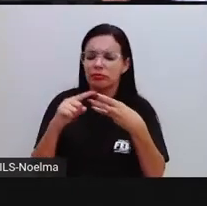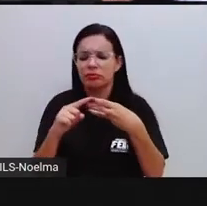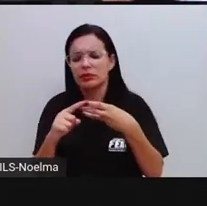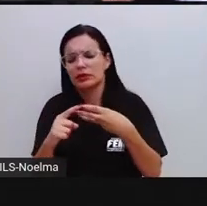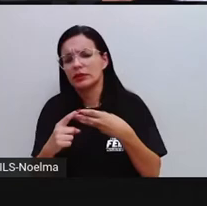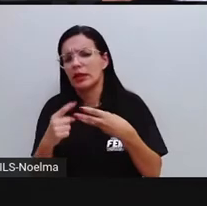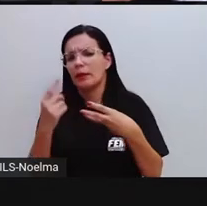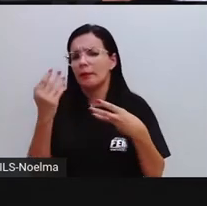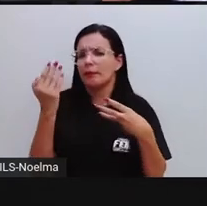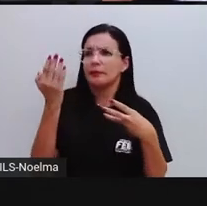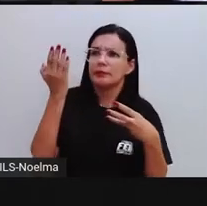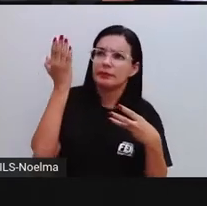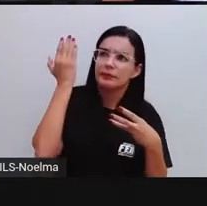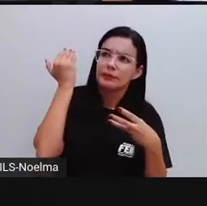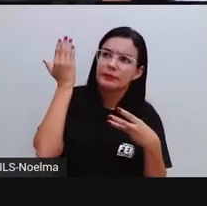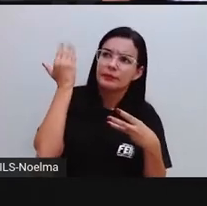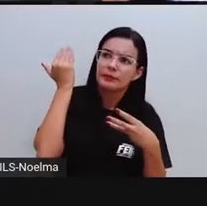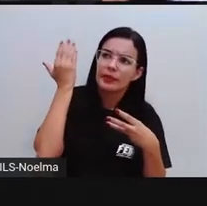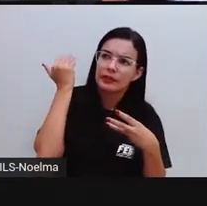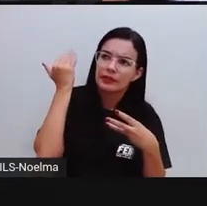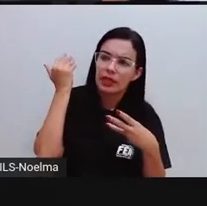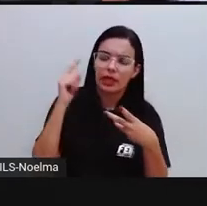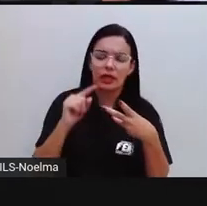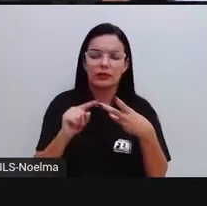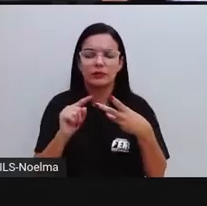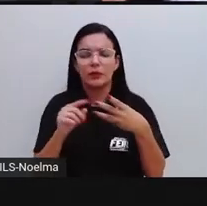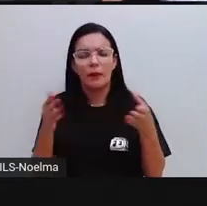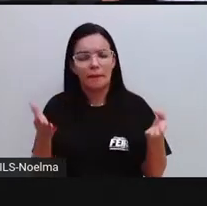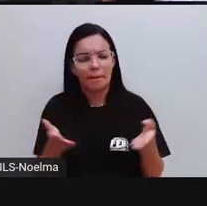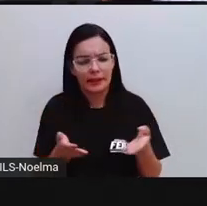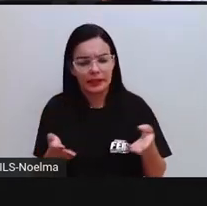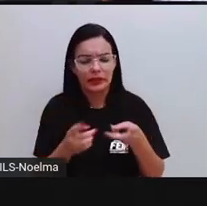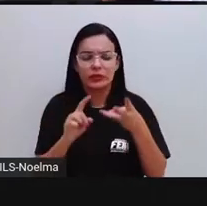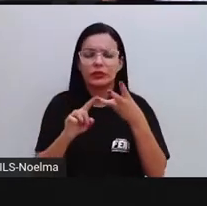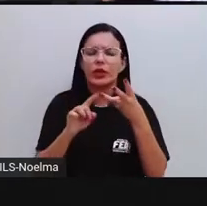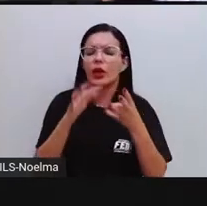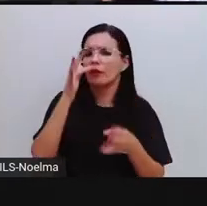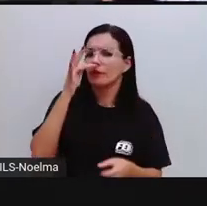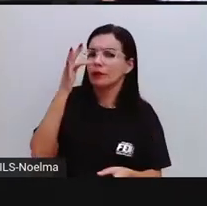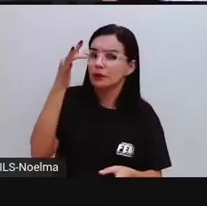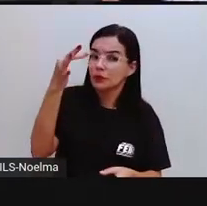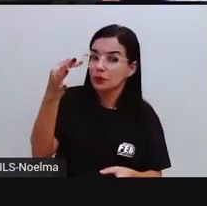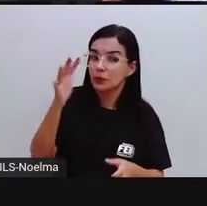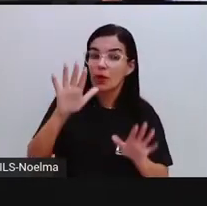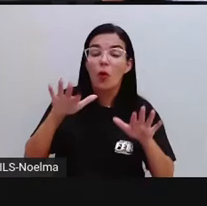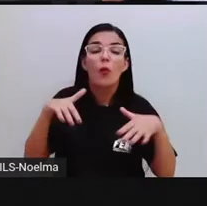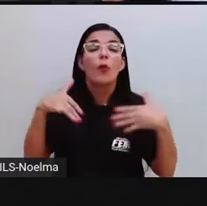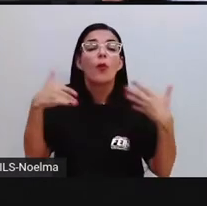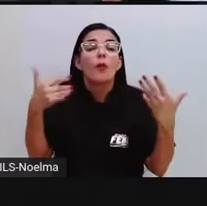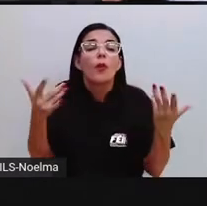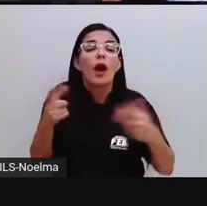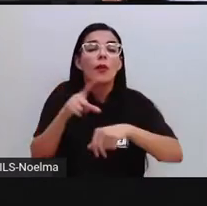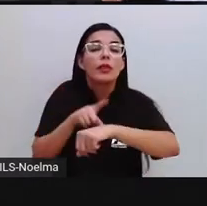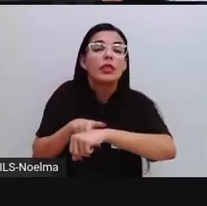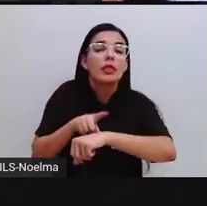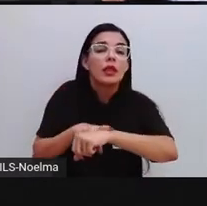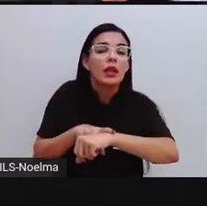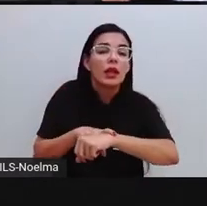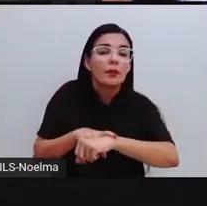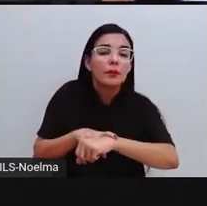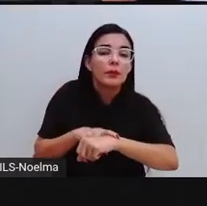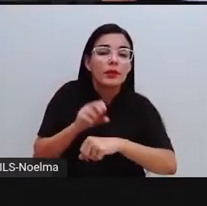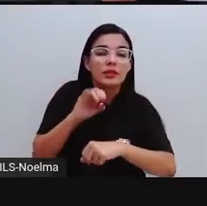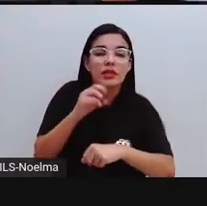gente viu que os verbos, eles podem estar no passado, no presente e no futuro. E quando a gente fala